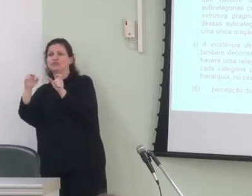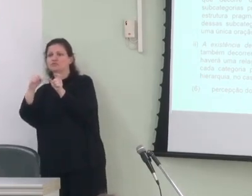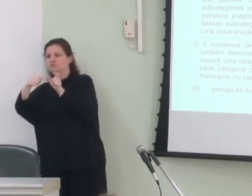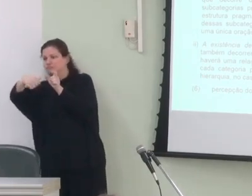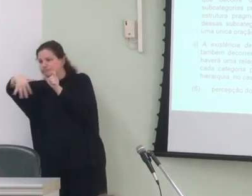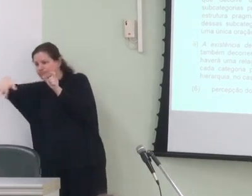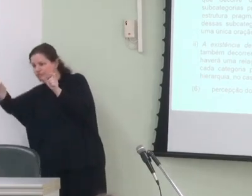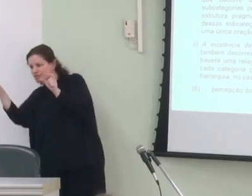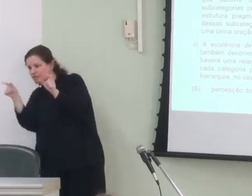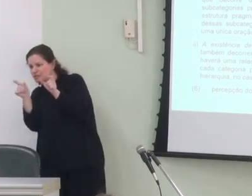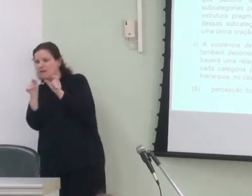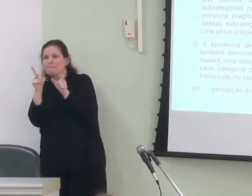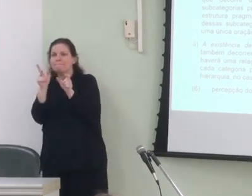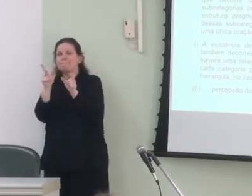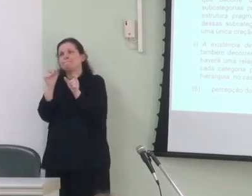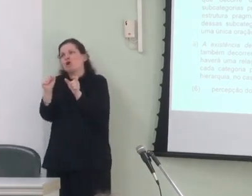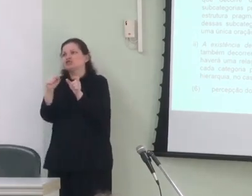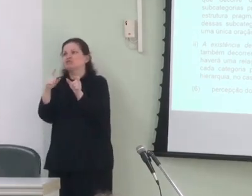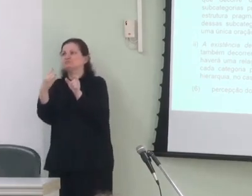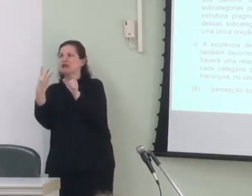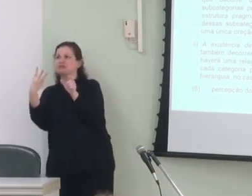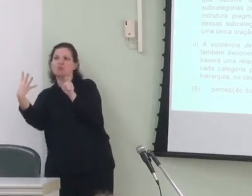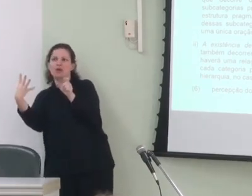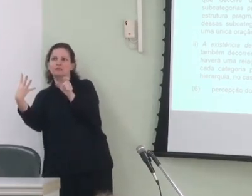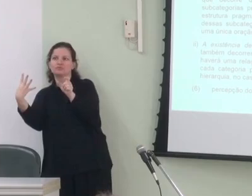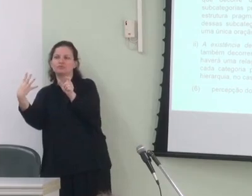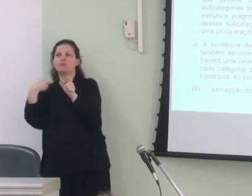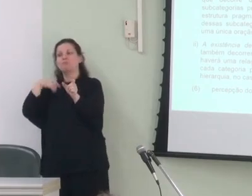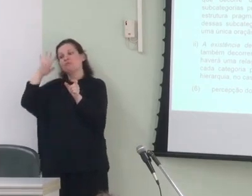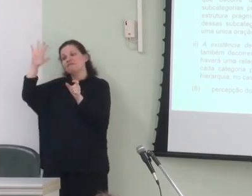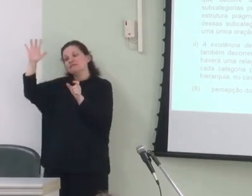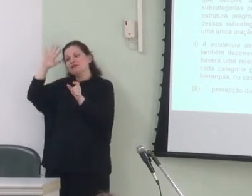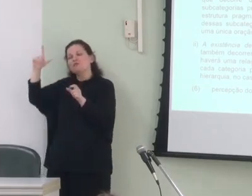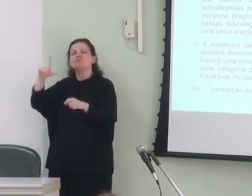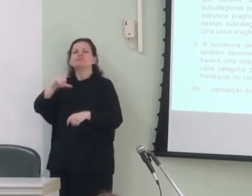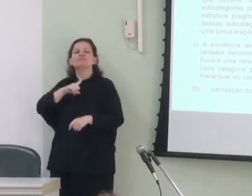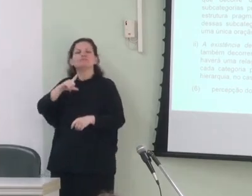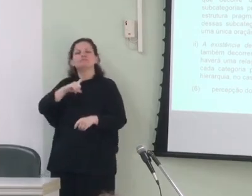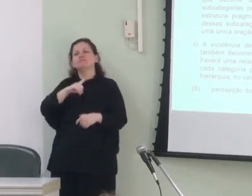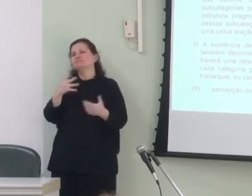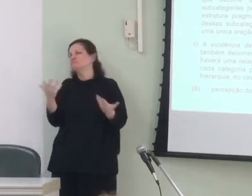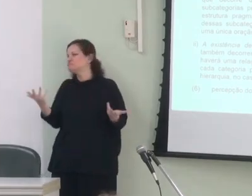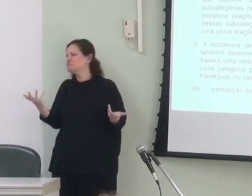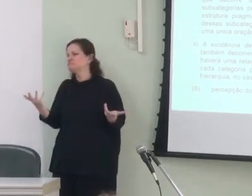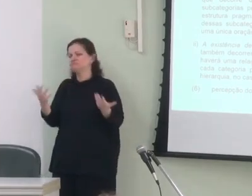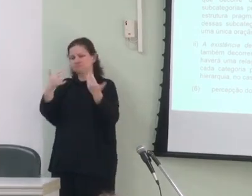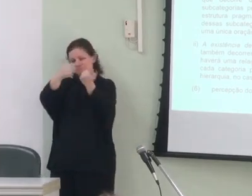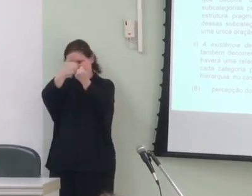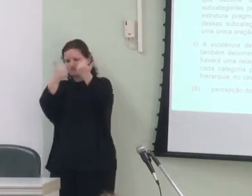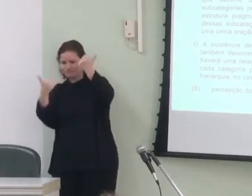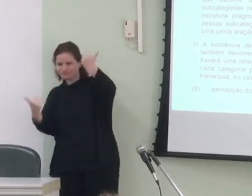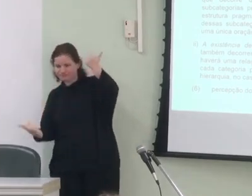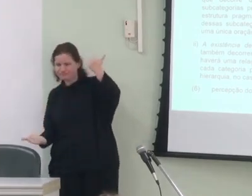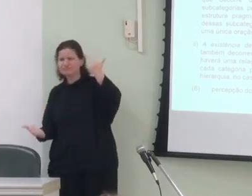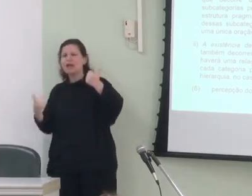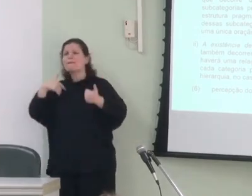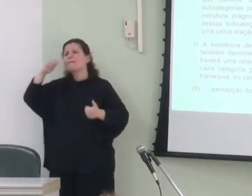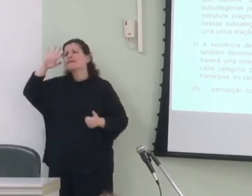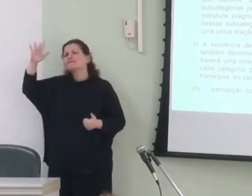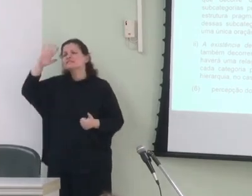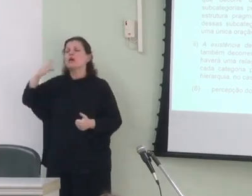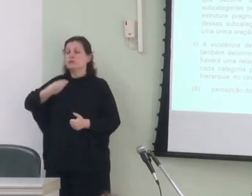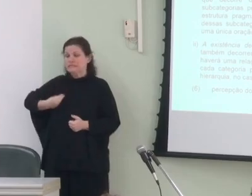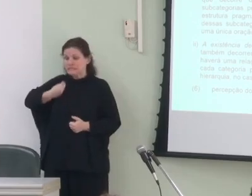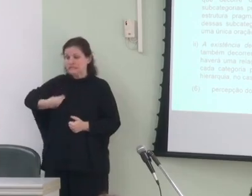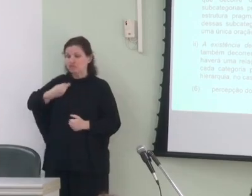de qualquer forma é uma previsão que decorre também dessa estrutura hierárquica de que existe